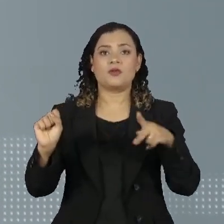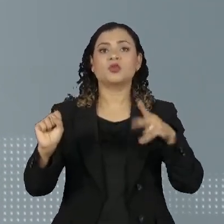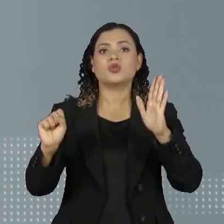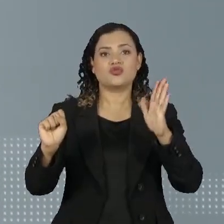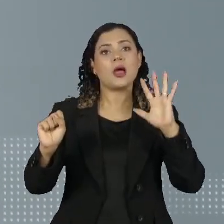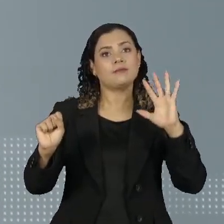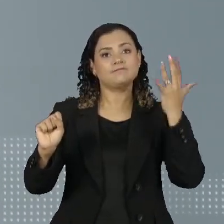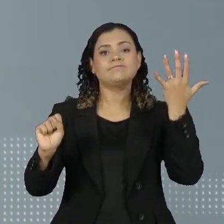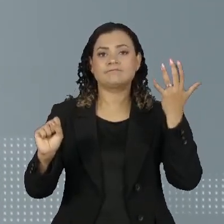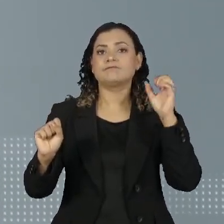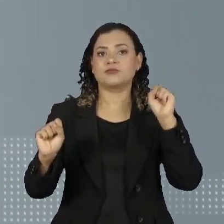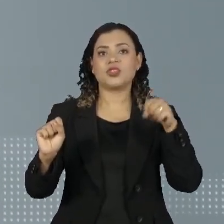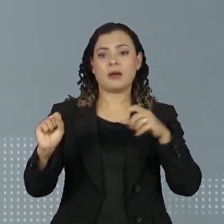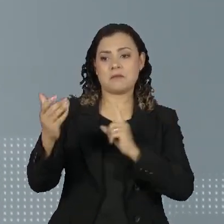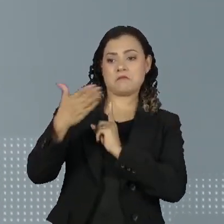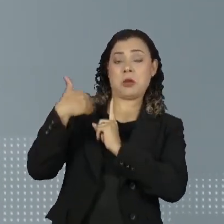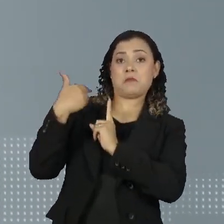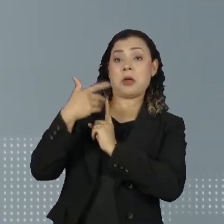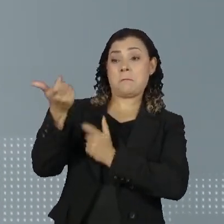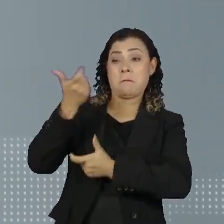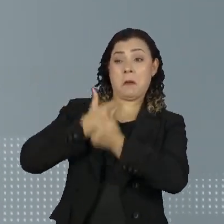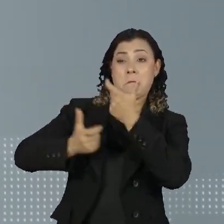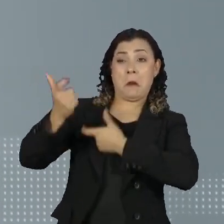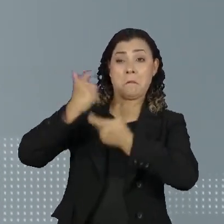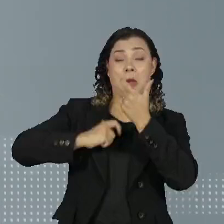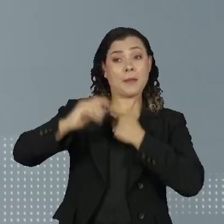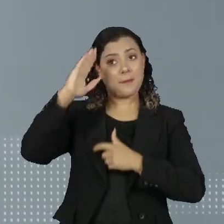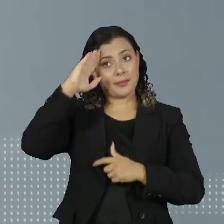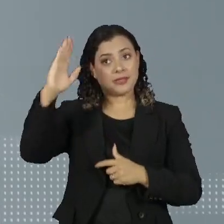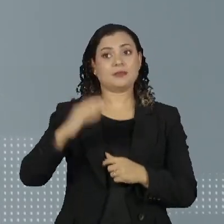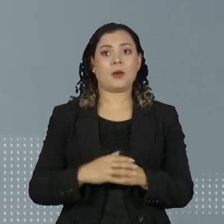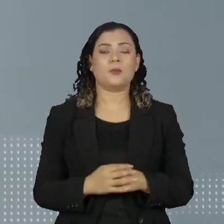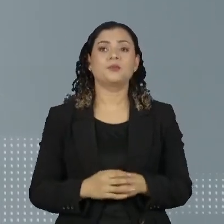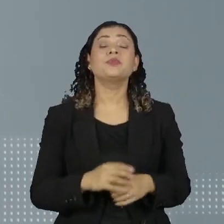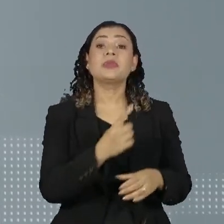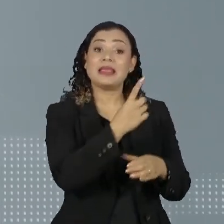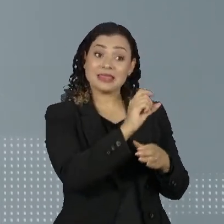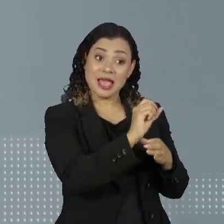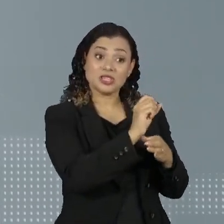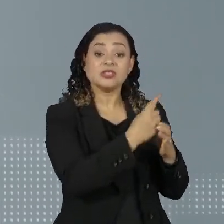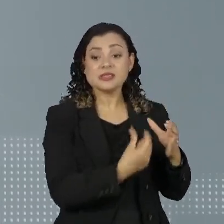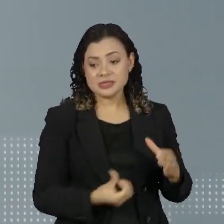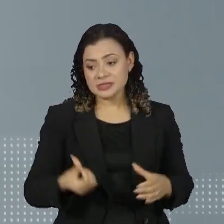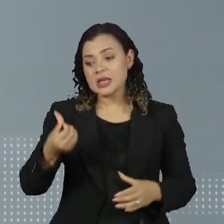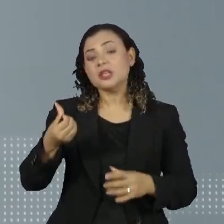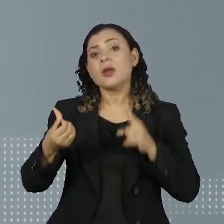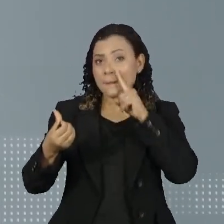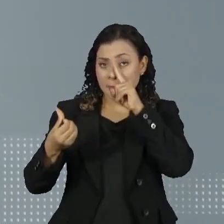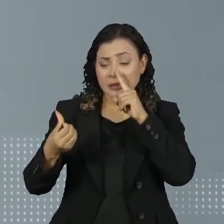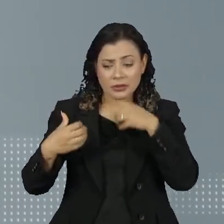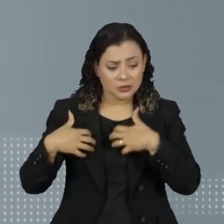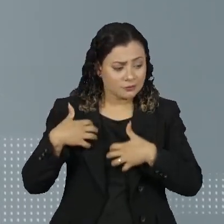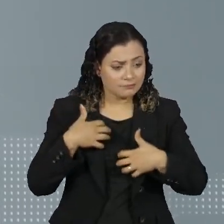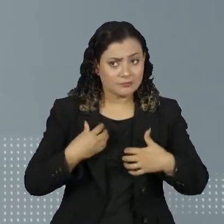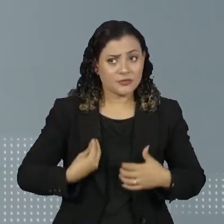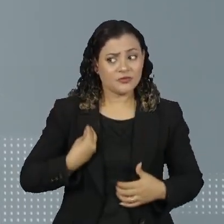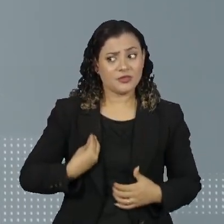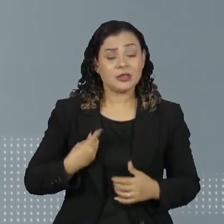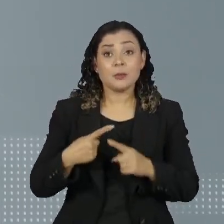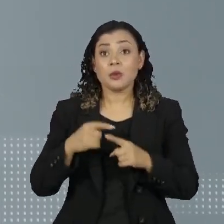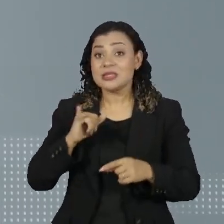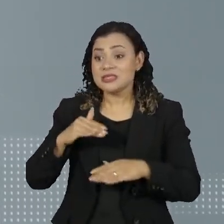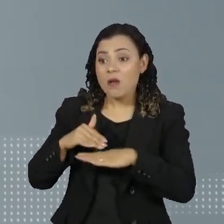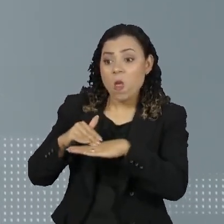agressão, sendo a verbal a mais prevalente. Seis em cada dez temem pela integridade física ao repreender um